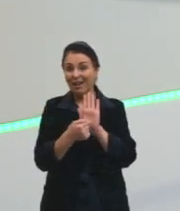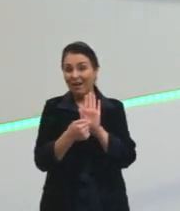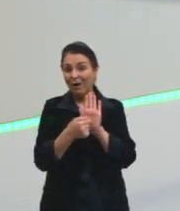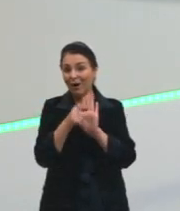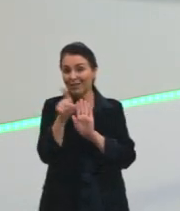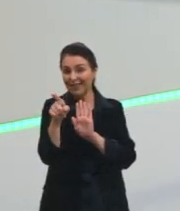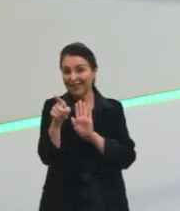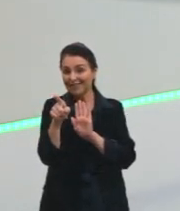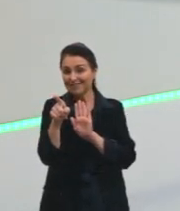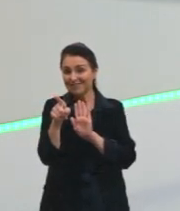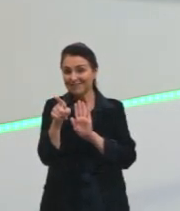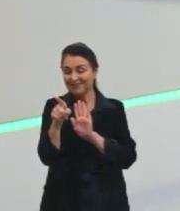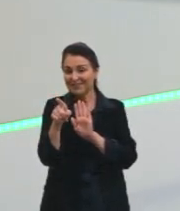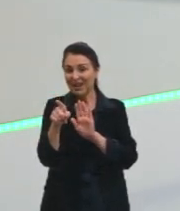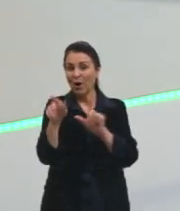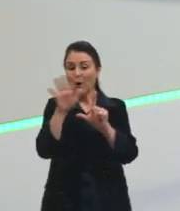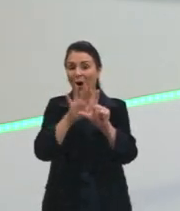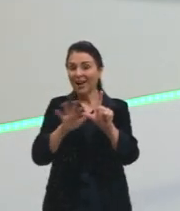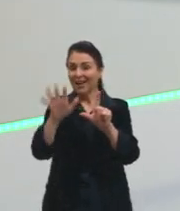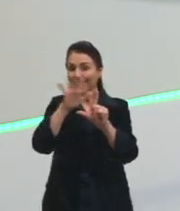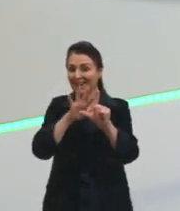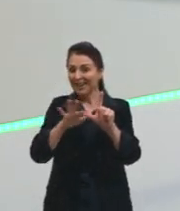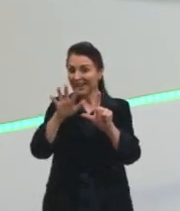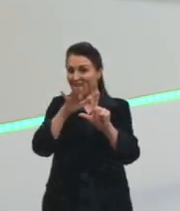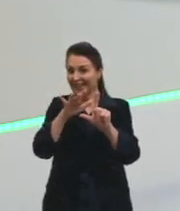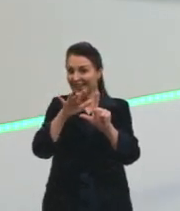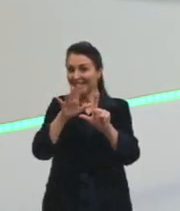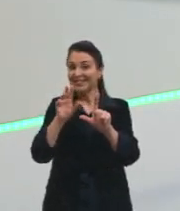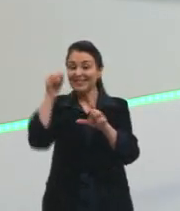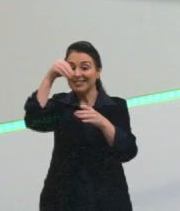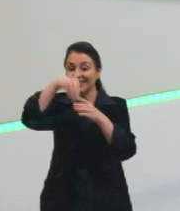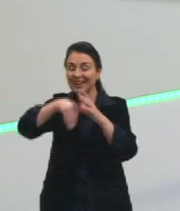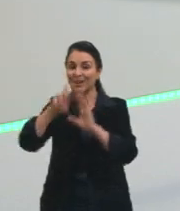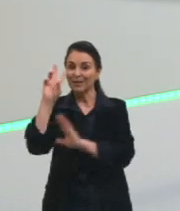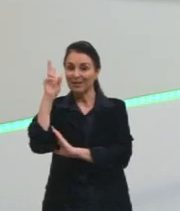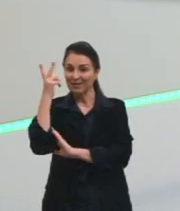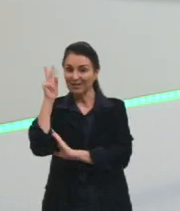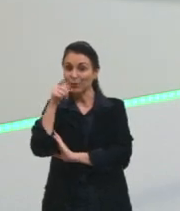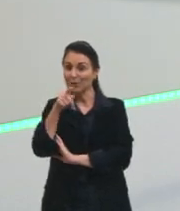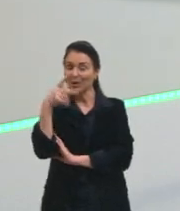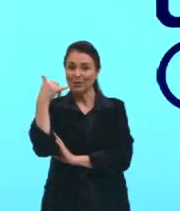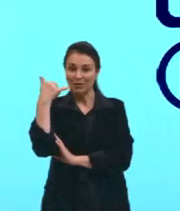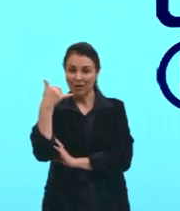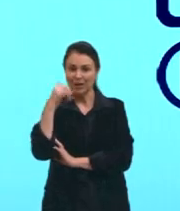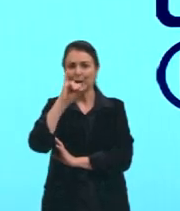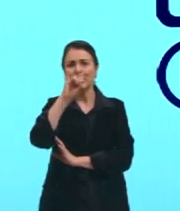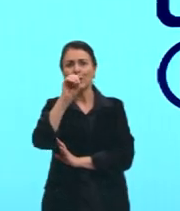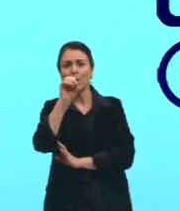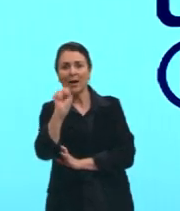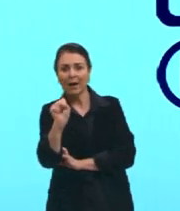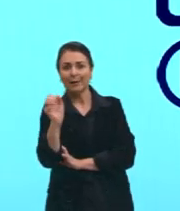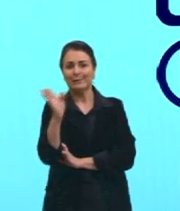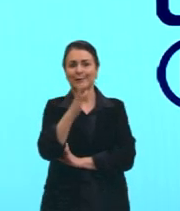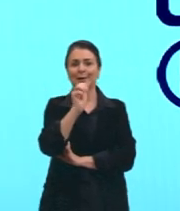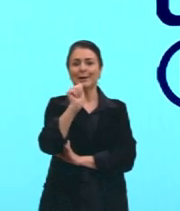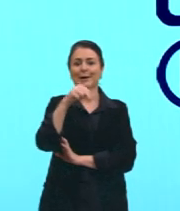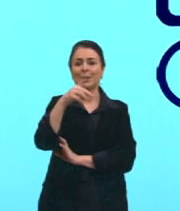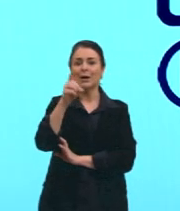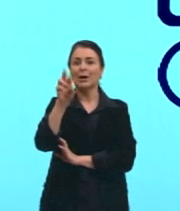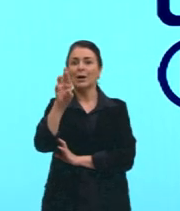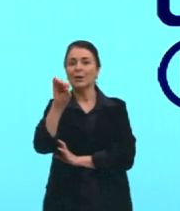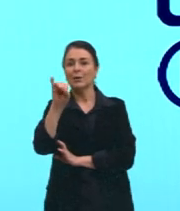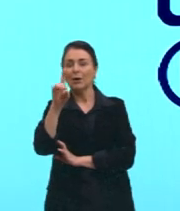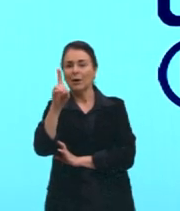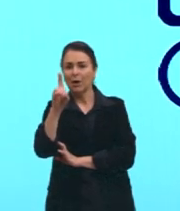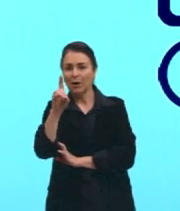e meninas. Aqui nós temos os históricos. Se o teu for iOS, se o teu for Android, certo, vai saber